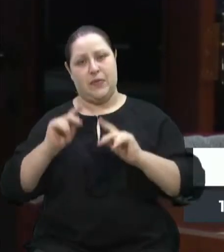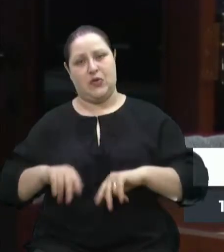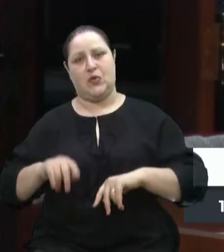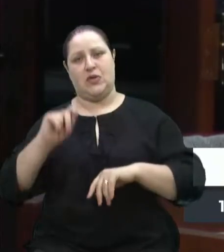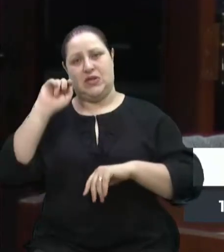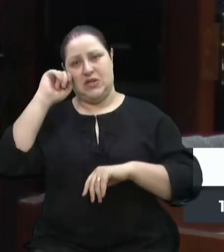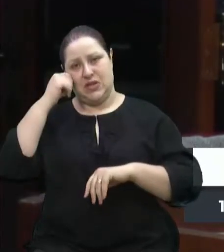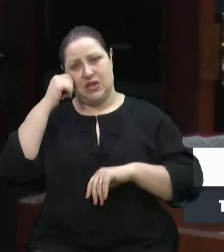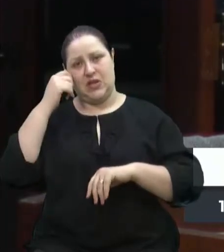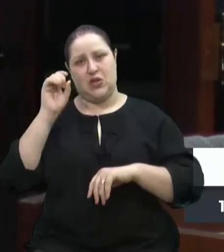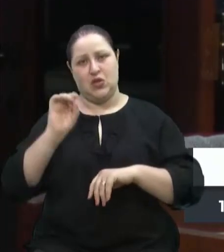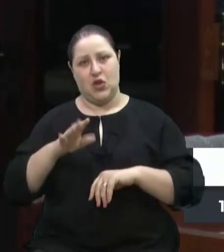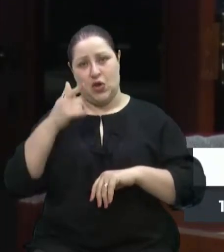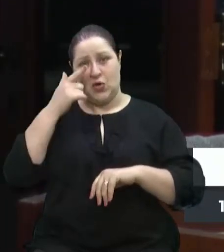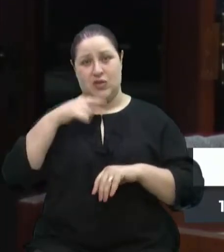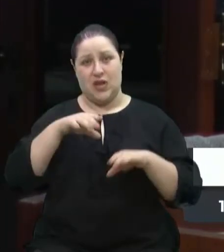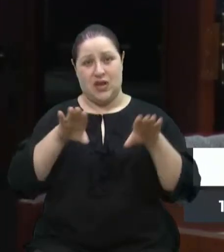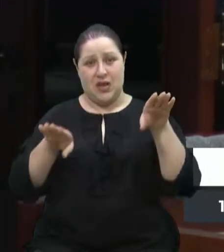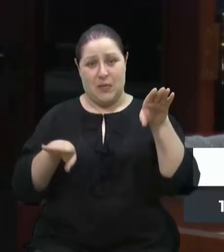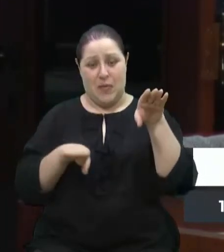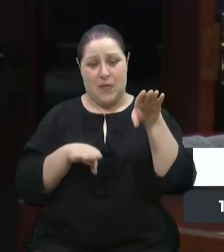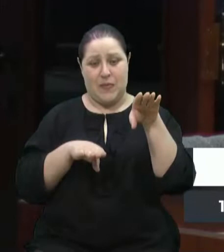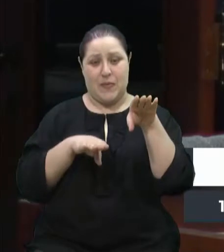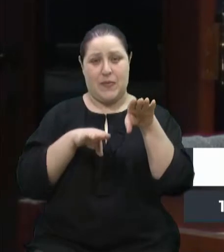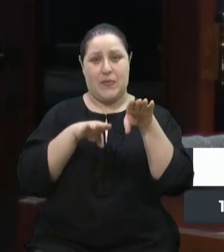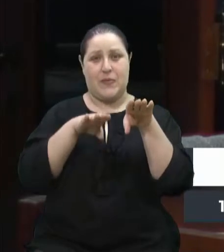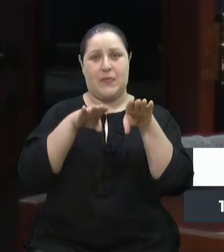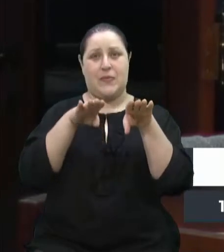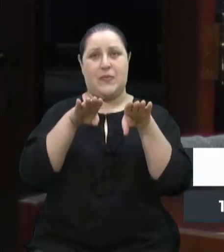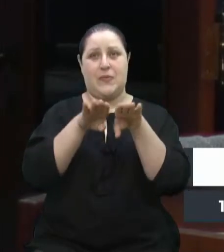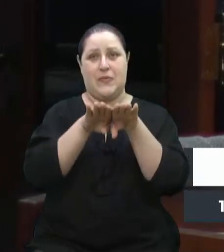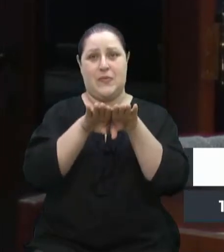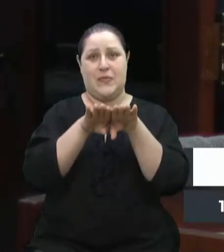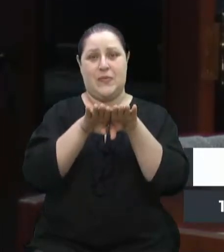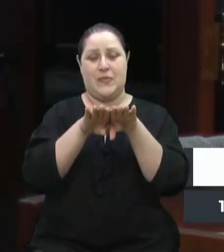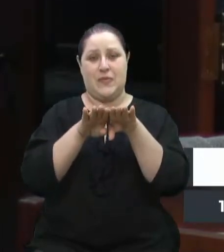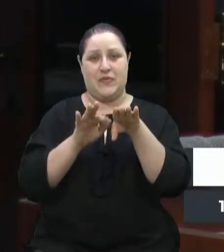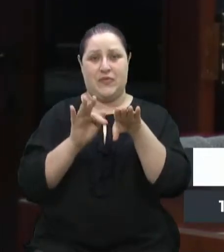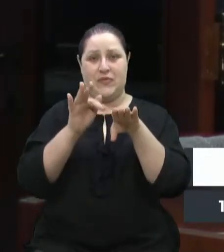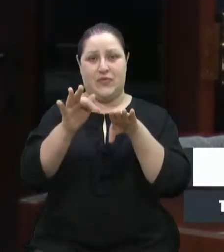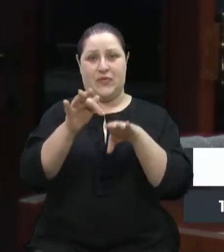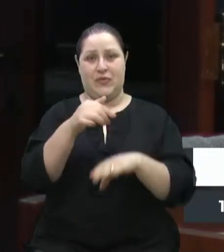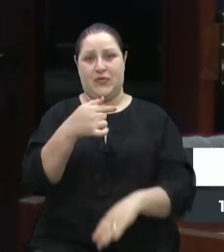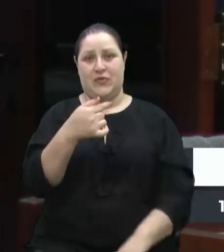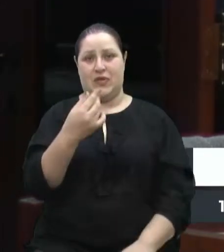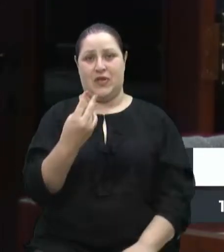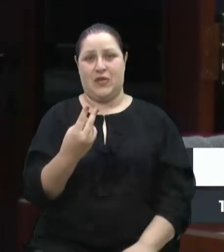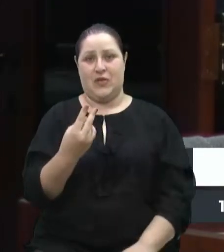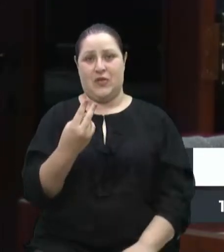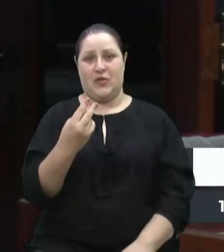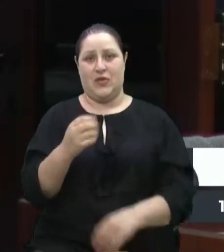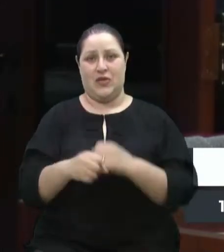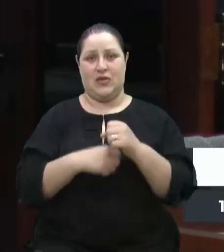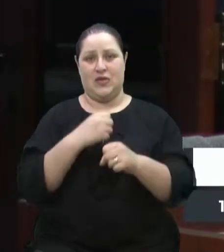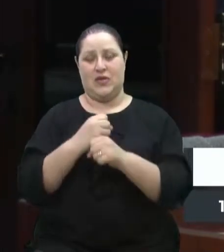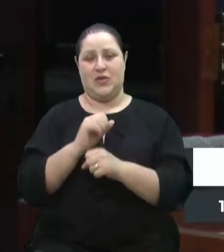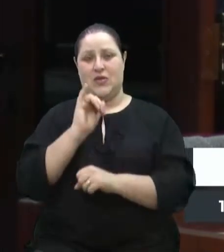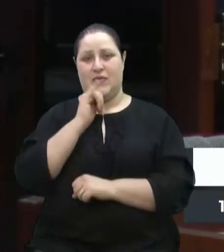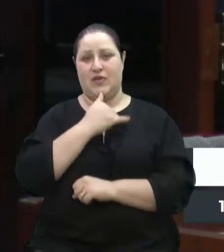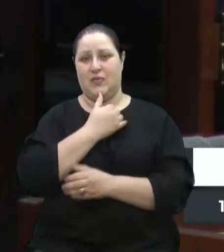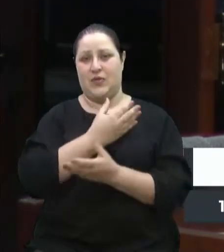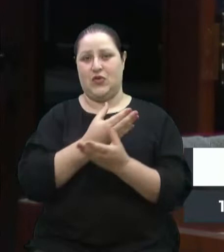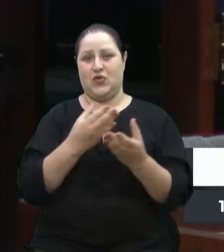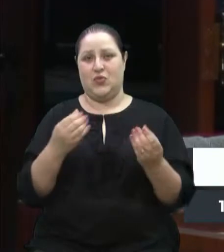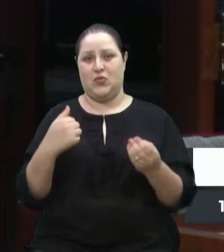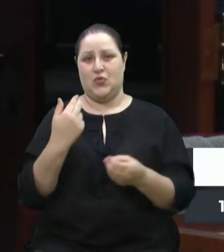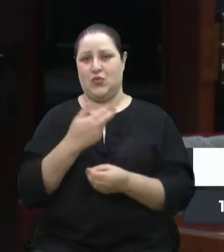alcançar esta igualdade daqui a 72 anos. Infelizmente, muitos de nós nem